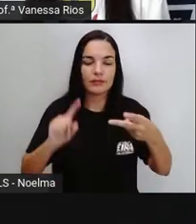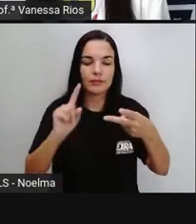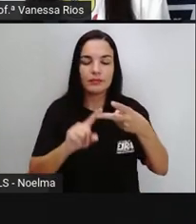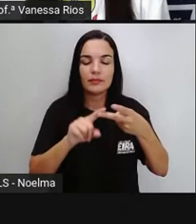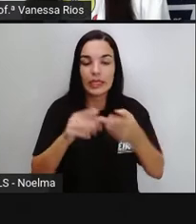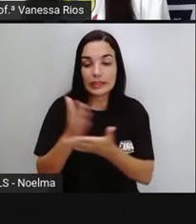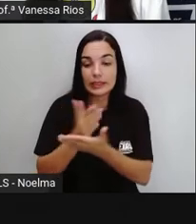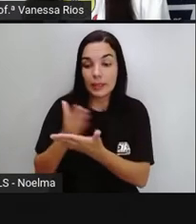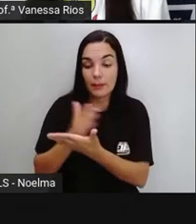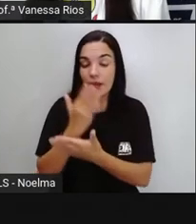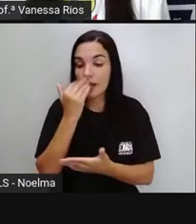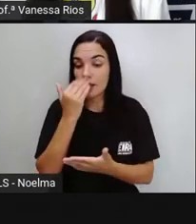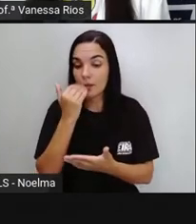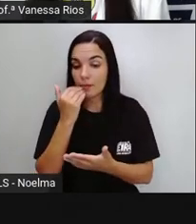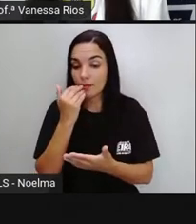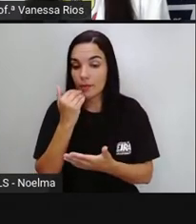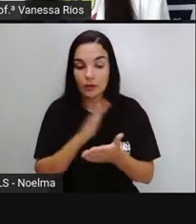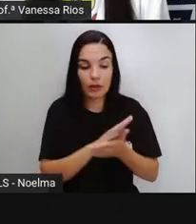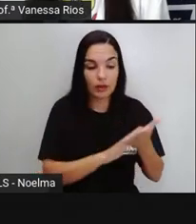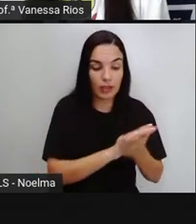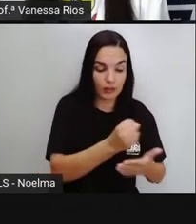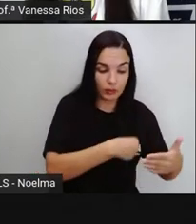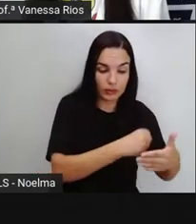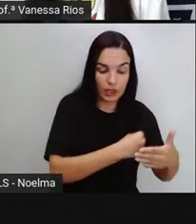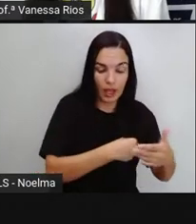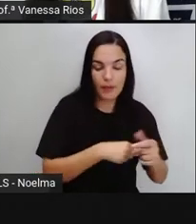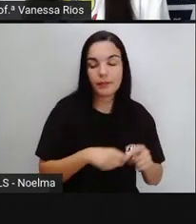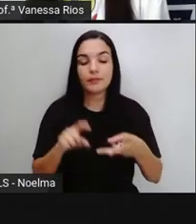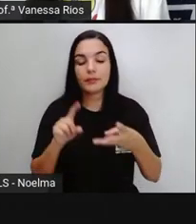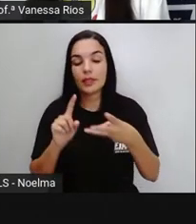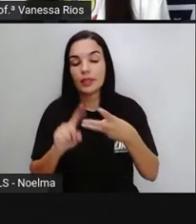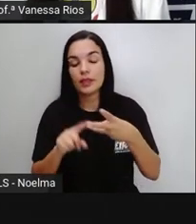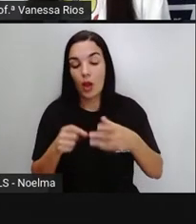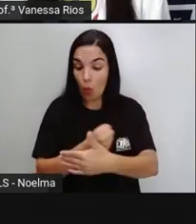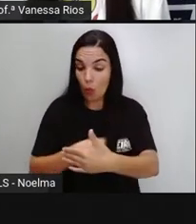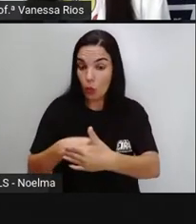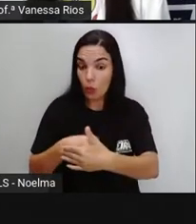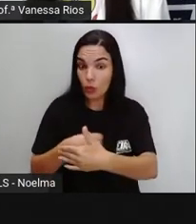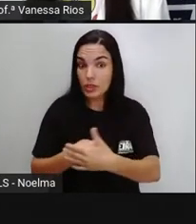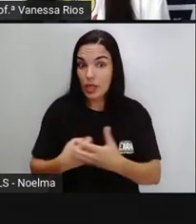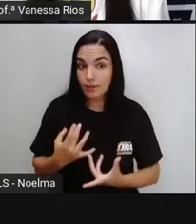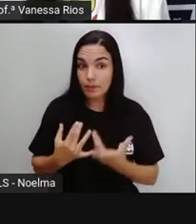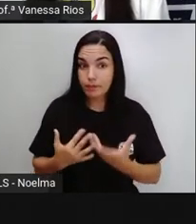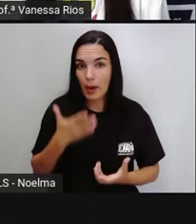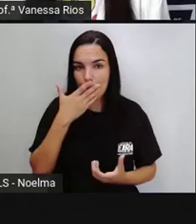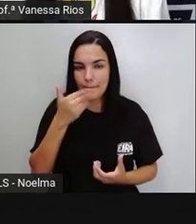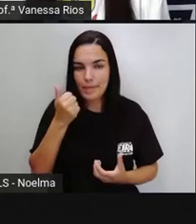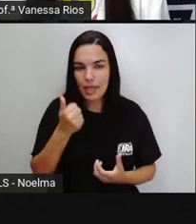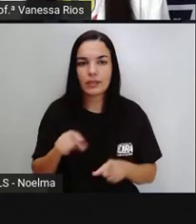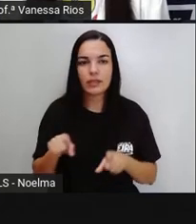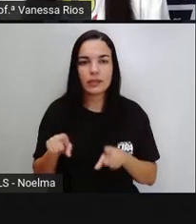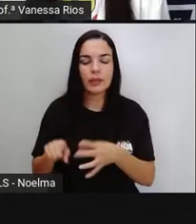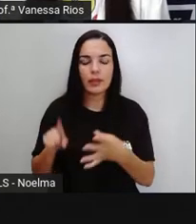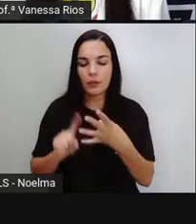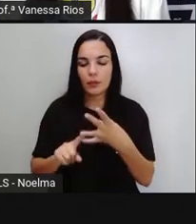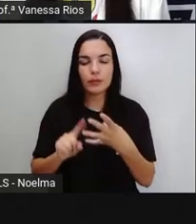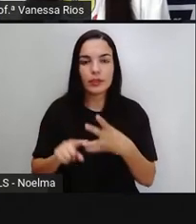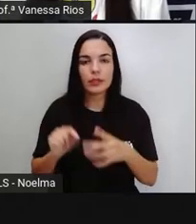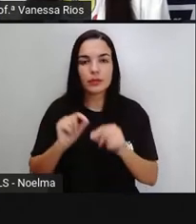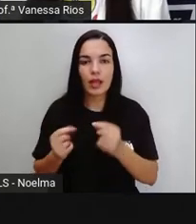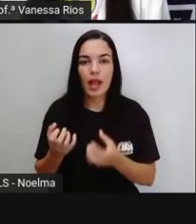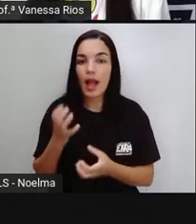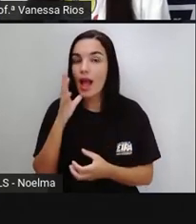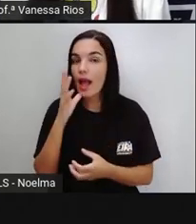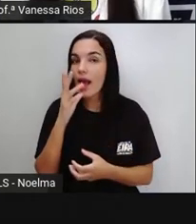cruz dos cozidos. Chave 3, cozinhe bem os alimentos. Chave 4, mantenha os alimentos em temperatura